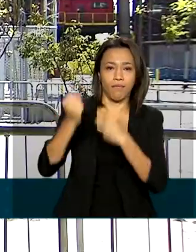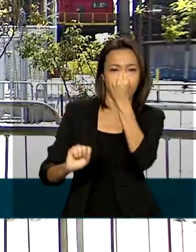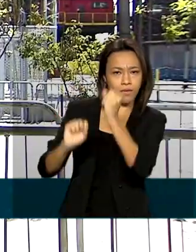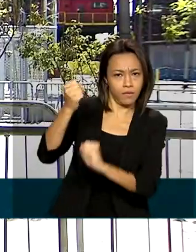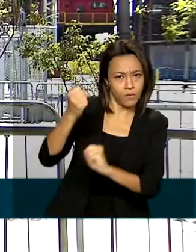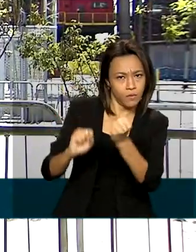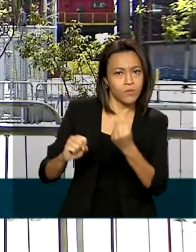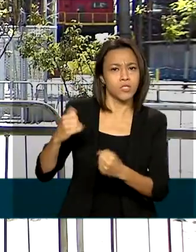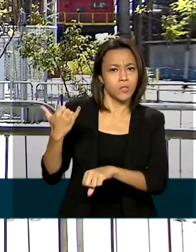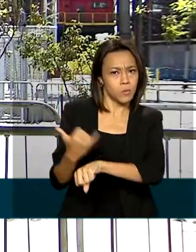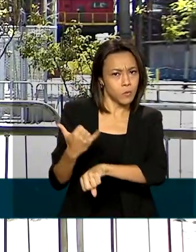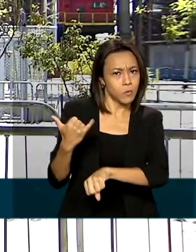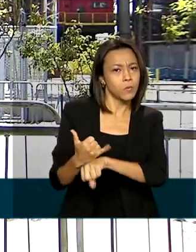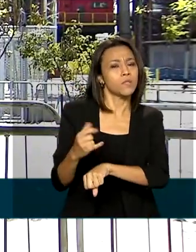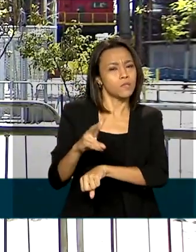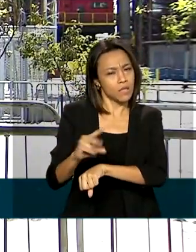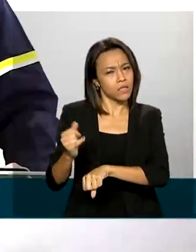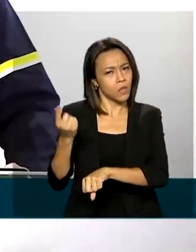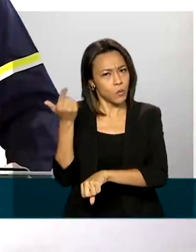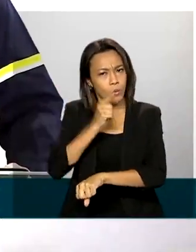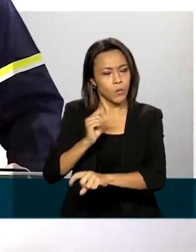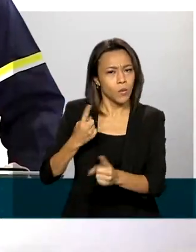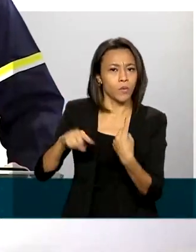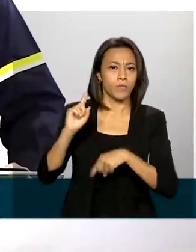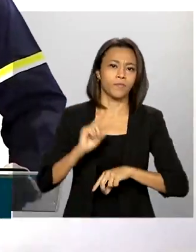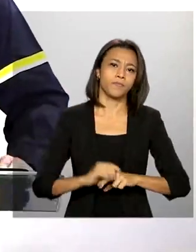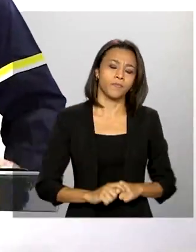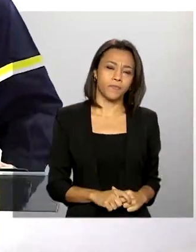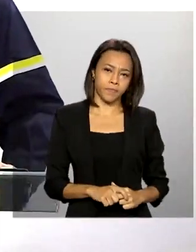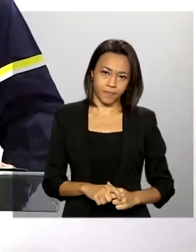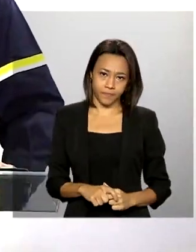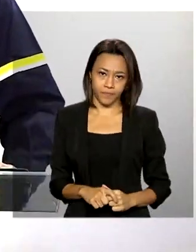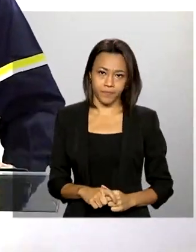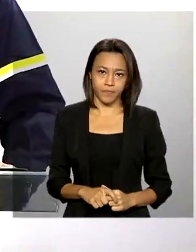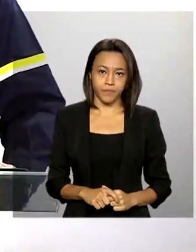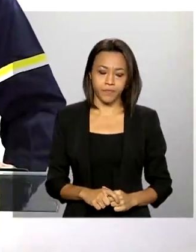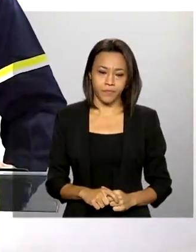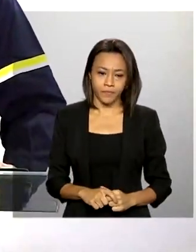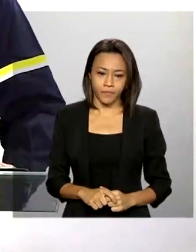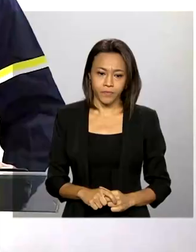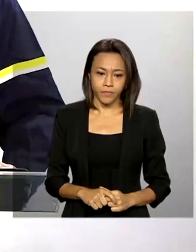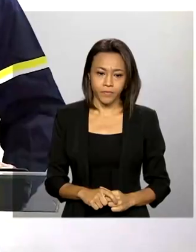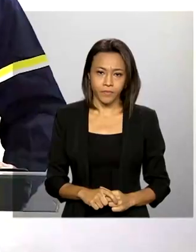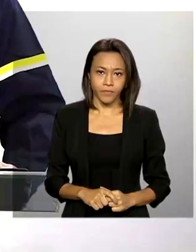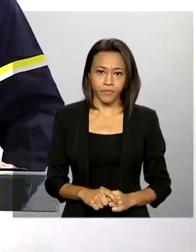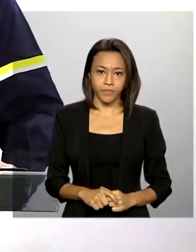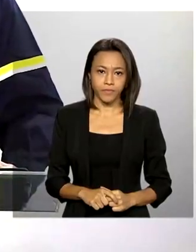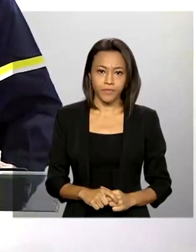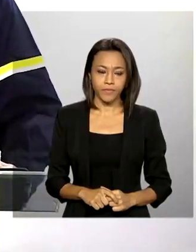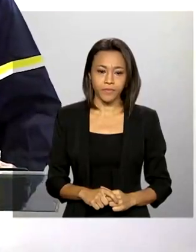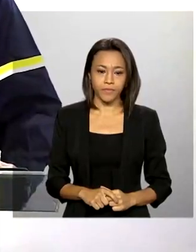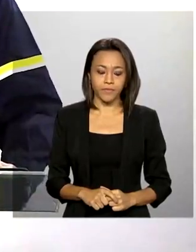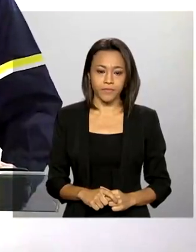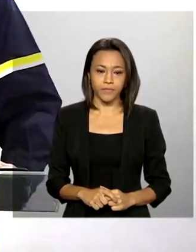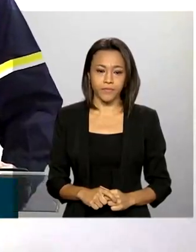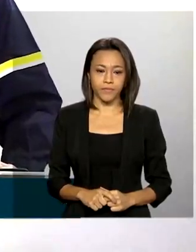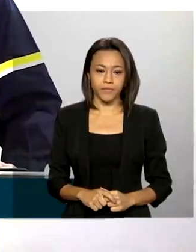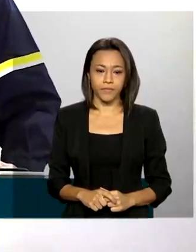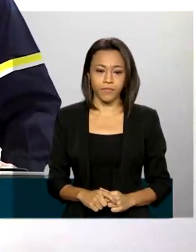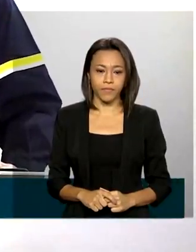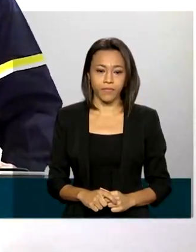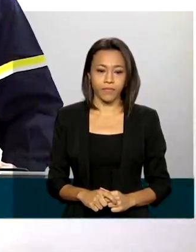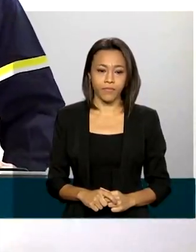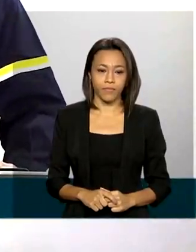aço enfrentou estão sendo superados. O Brasil pode ter certeza, muitos já reconhecem, foi um dos países que melhor